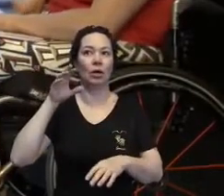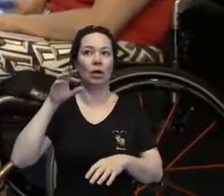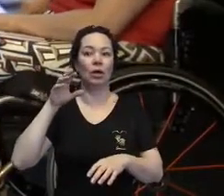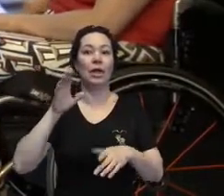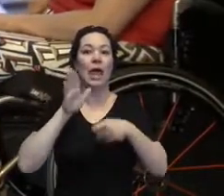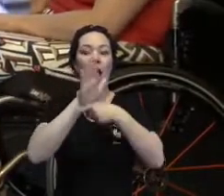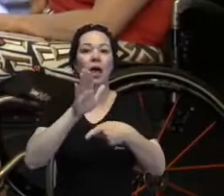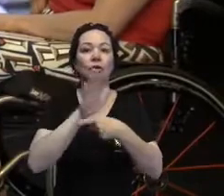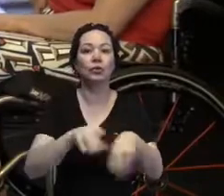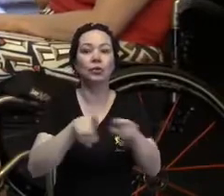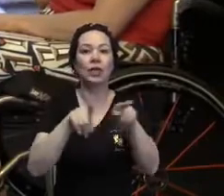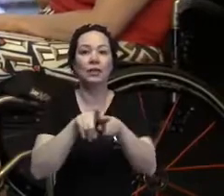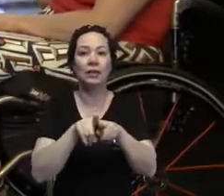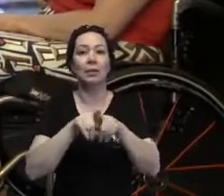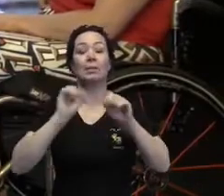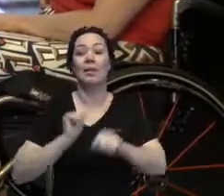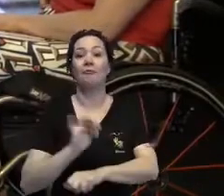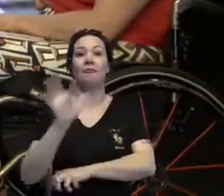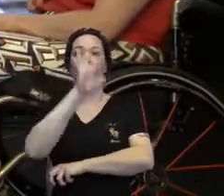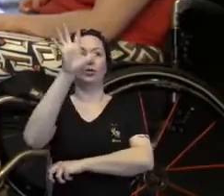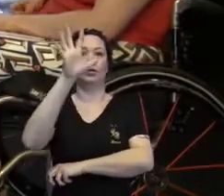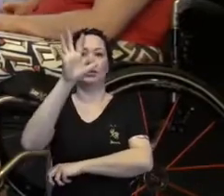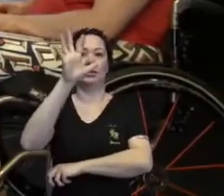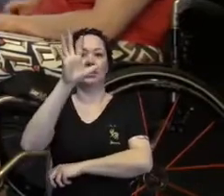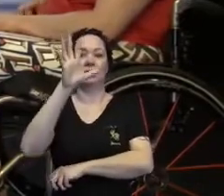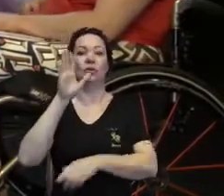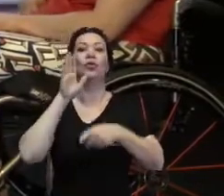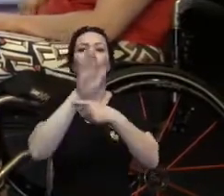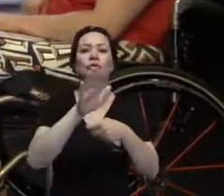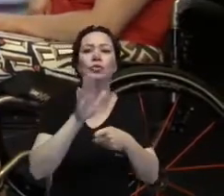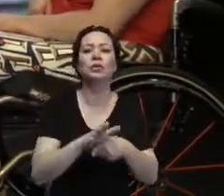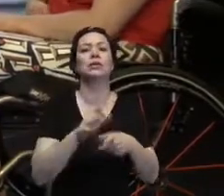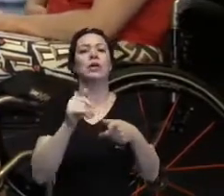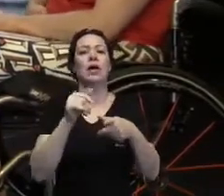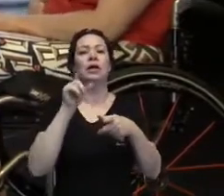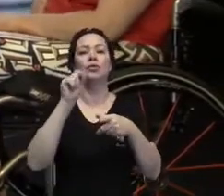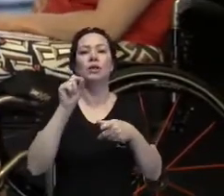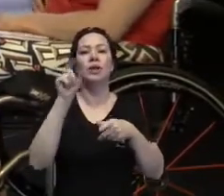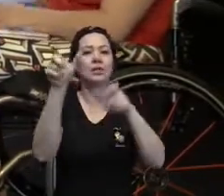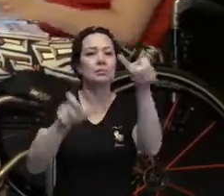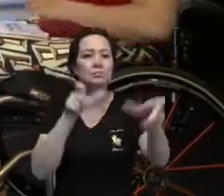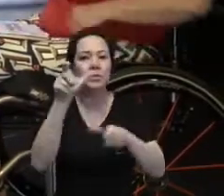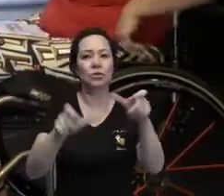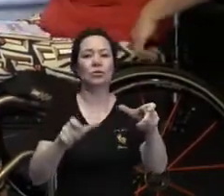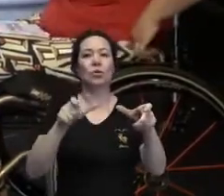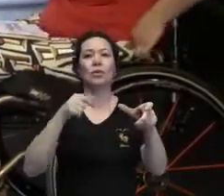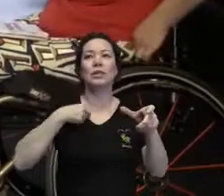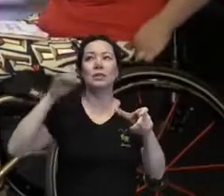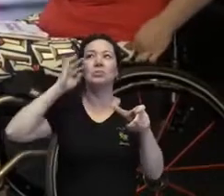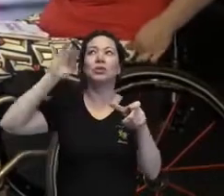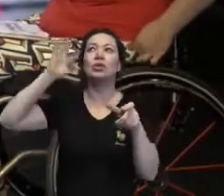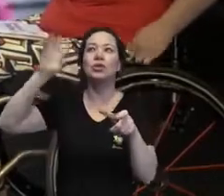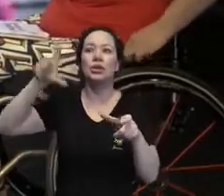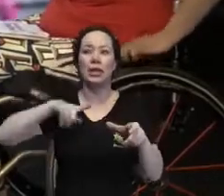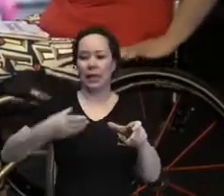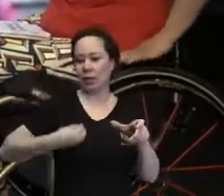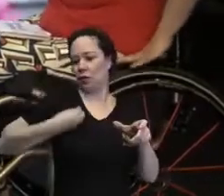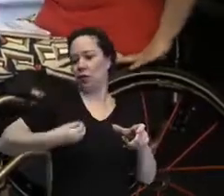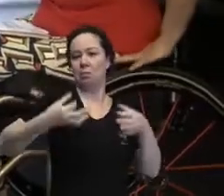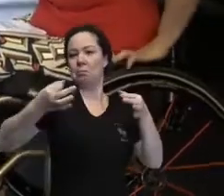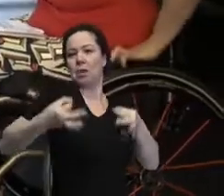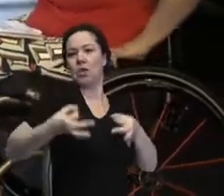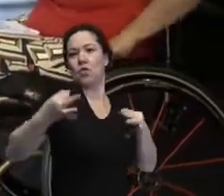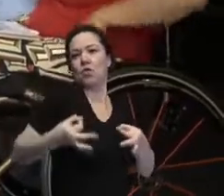contribuem pra essa glamourização, alimentando esse imaginário de que as pessoas têm uma vida perfeita,